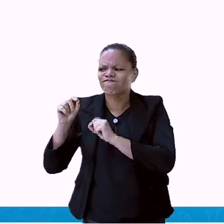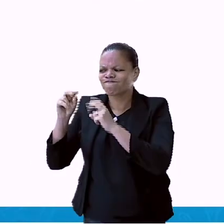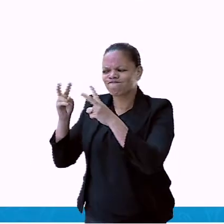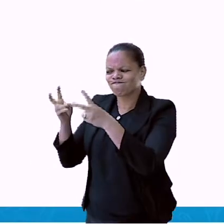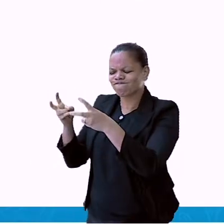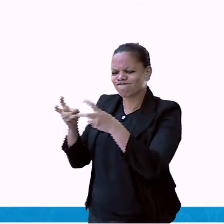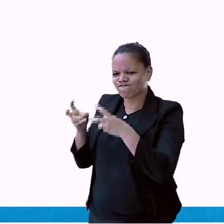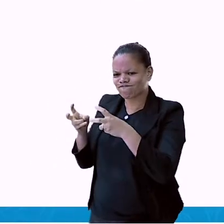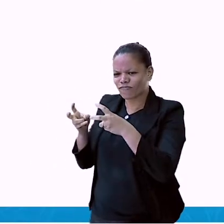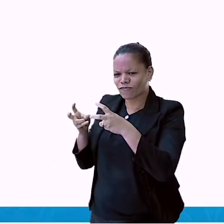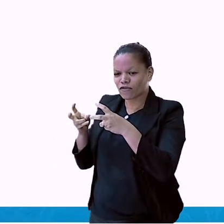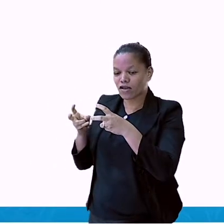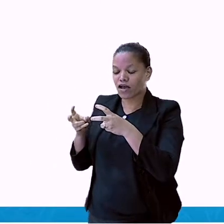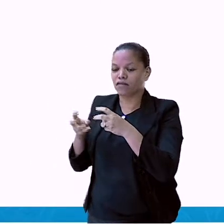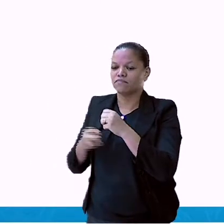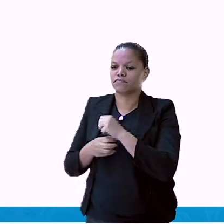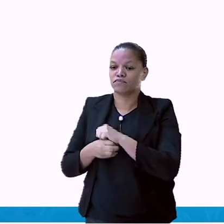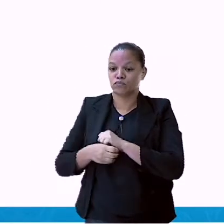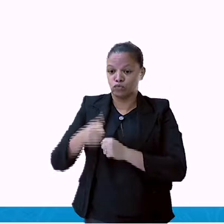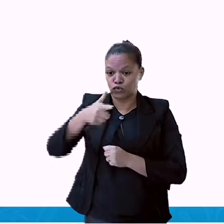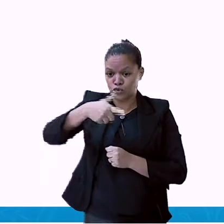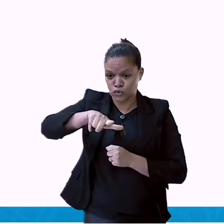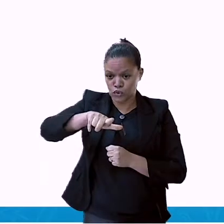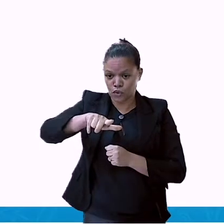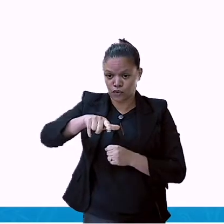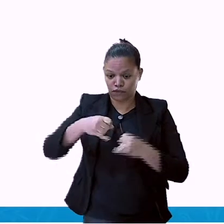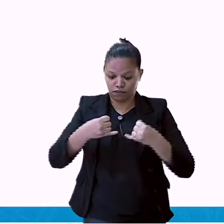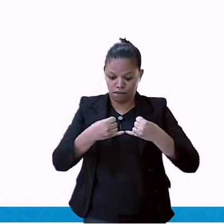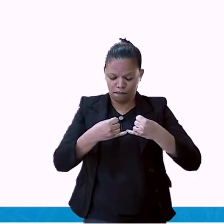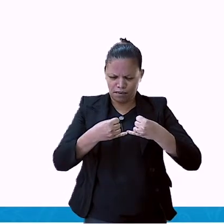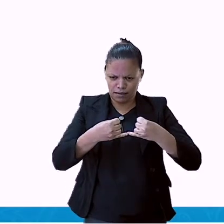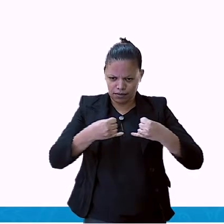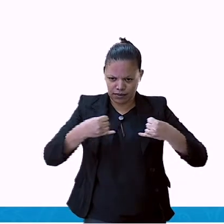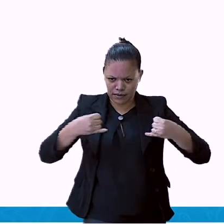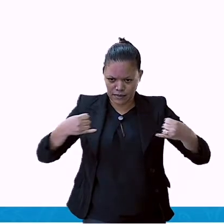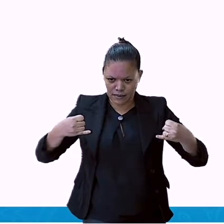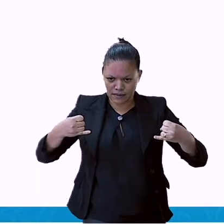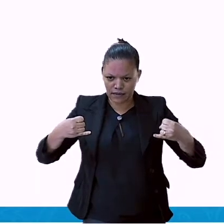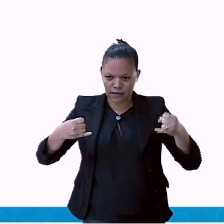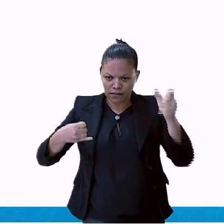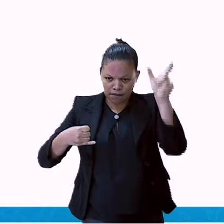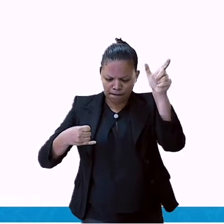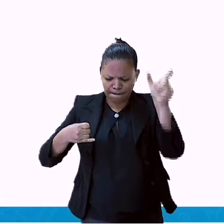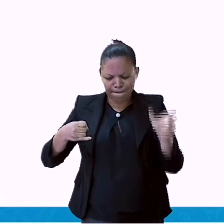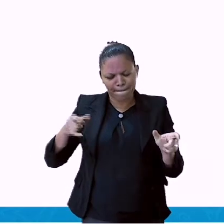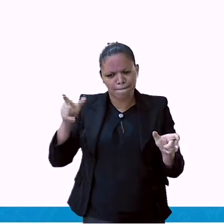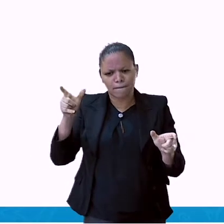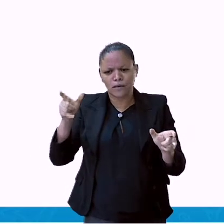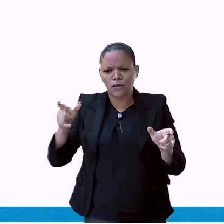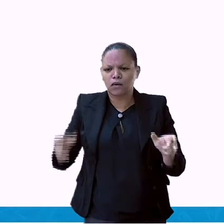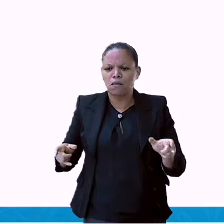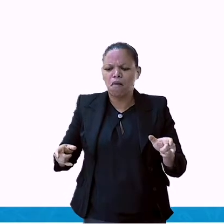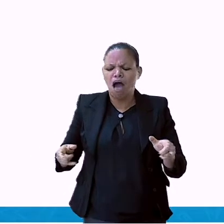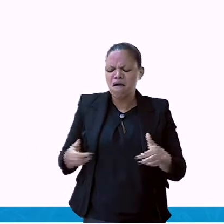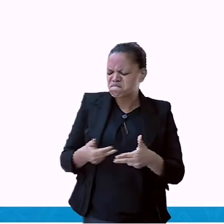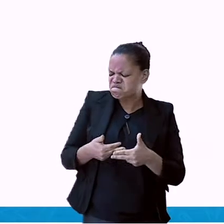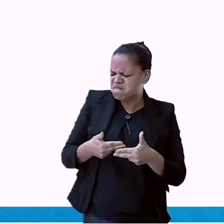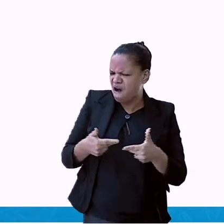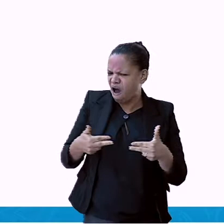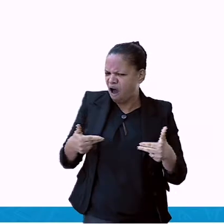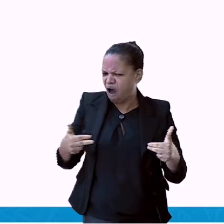linhas, nós temos aqui colunas, né, e dentro de outras informações.